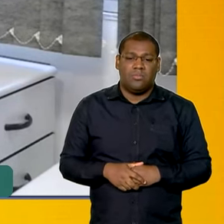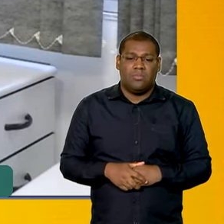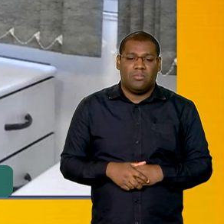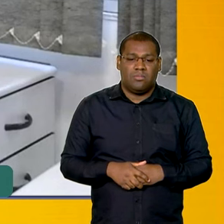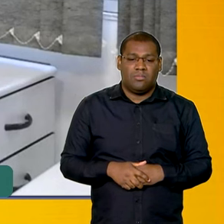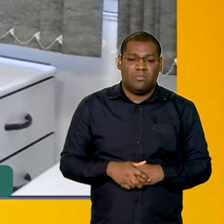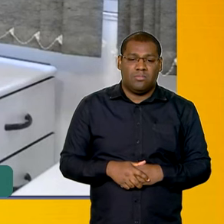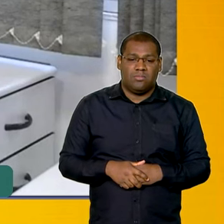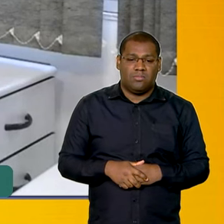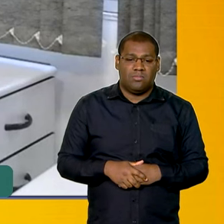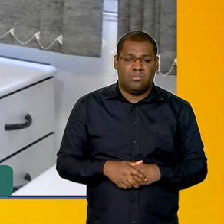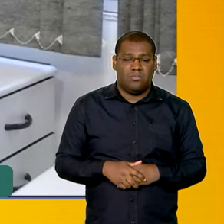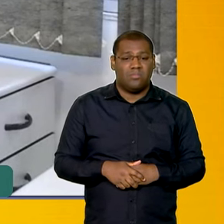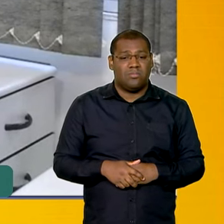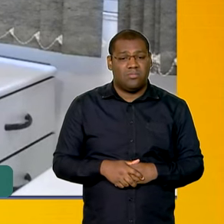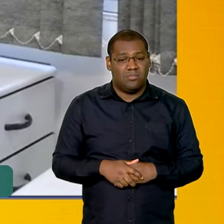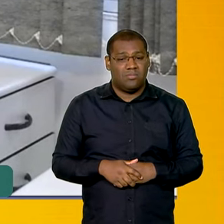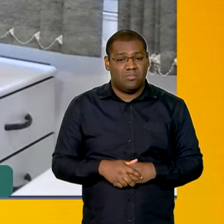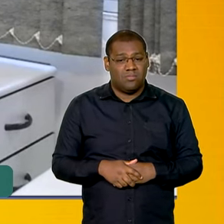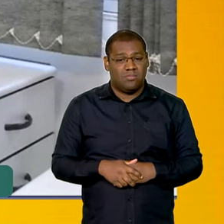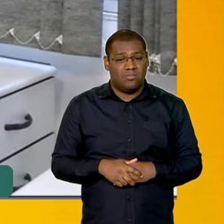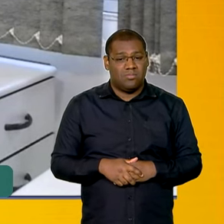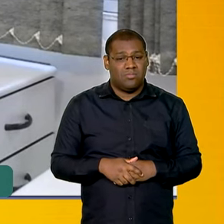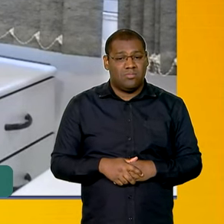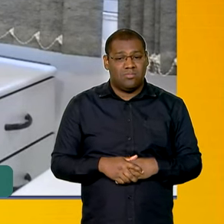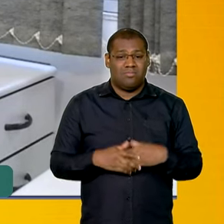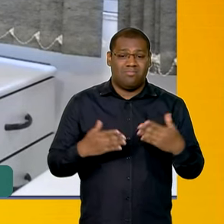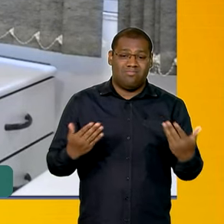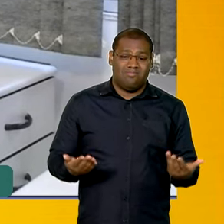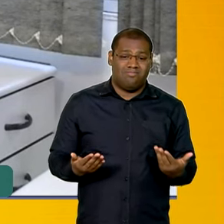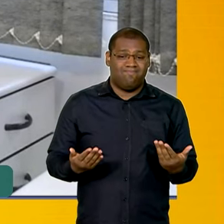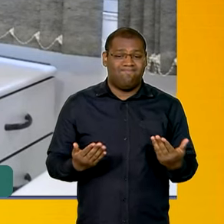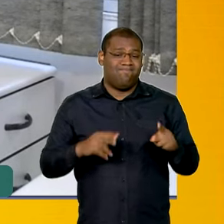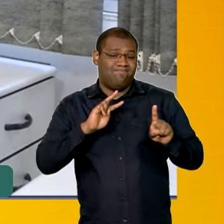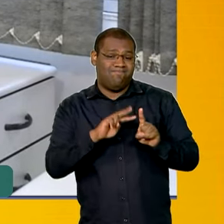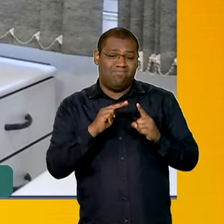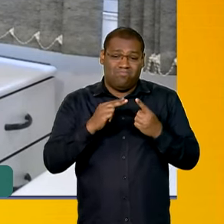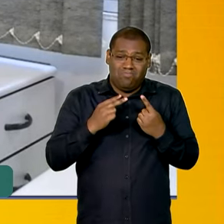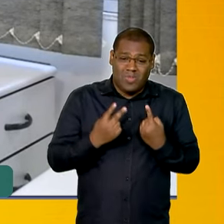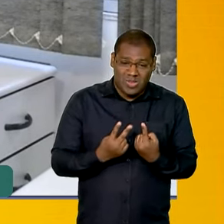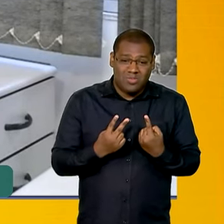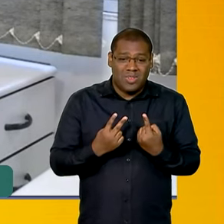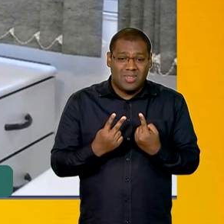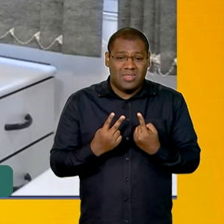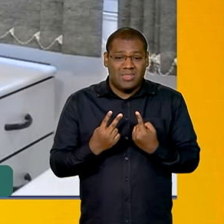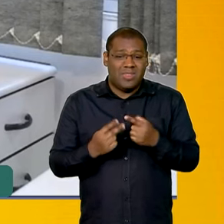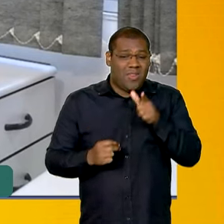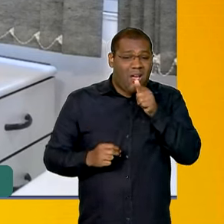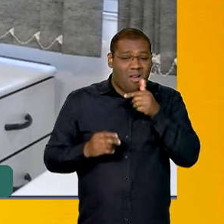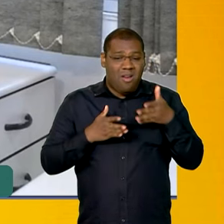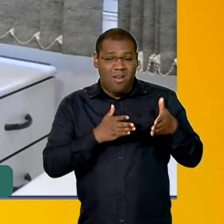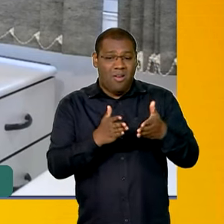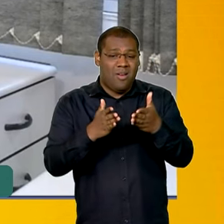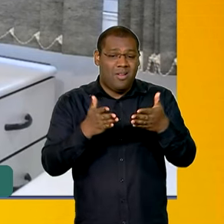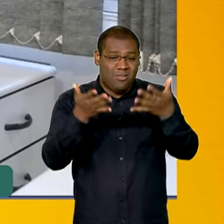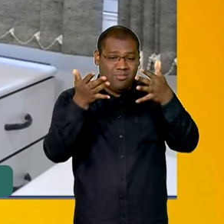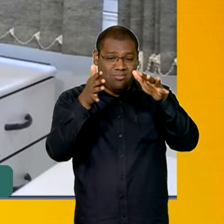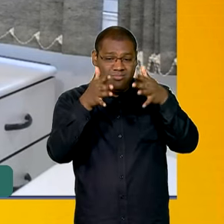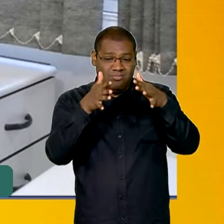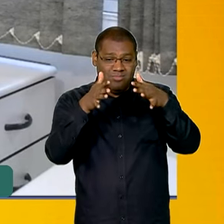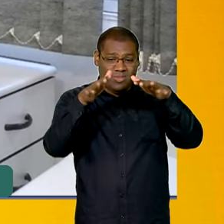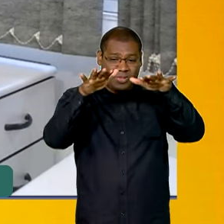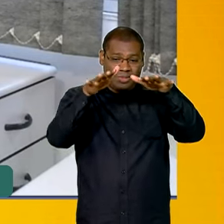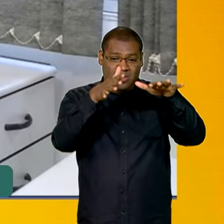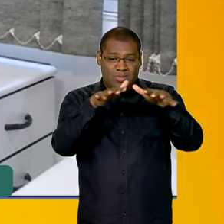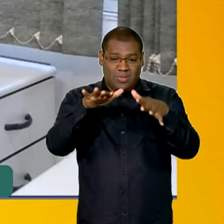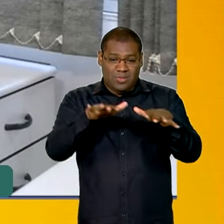ele está estável no momento. Então, a curto prazo a gente não tem essa perspectiva de uma redução de nível que